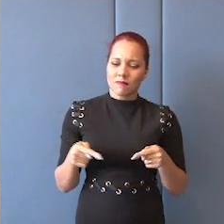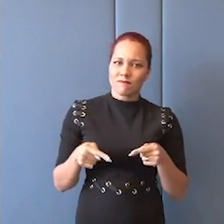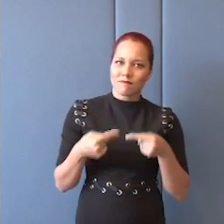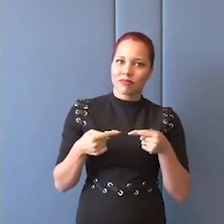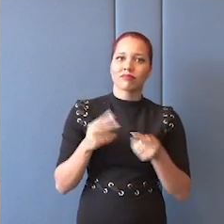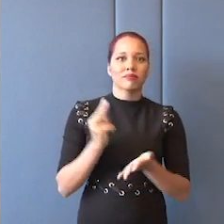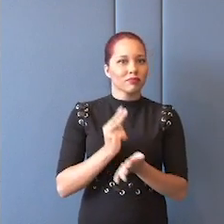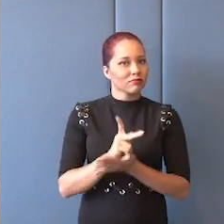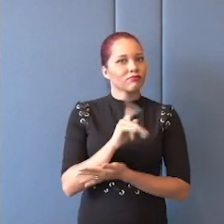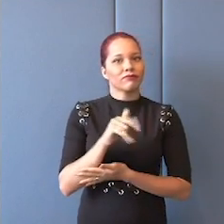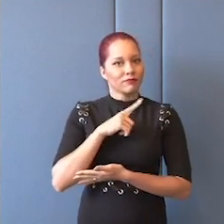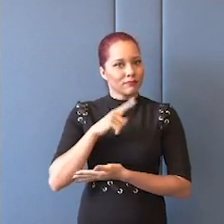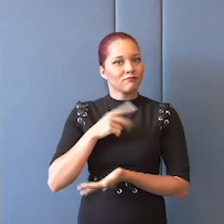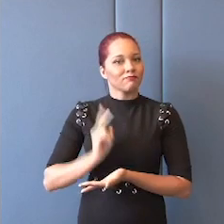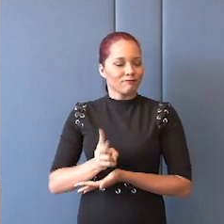sempre vai existir.